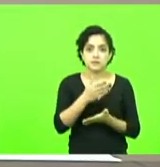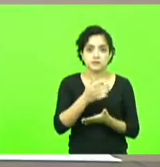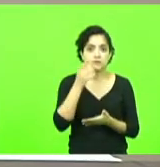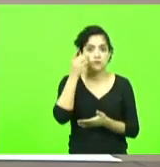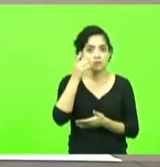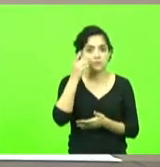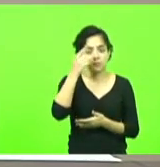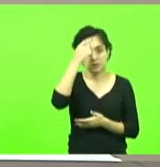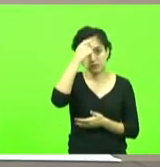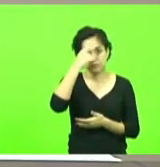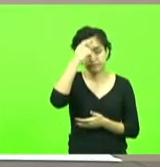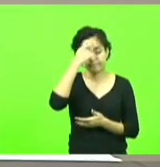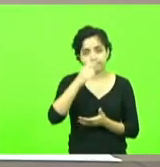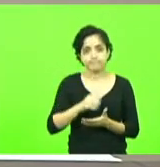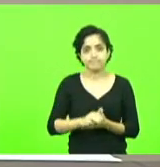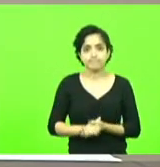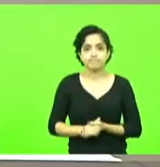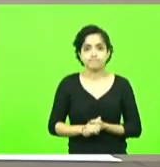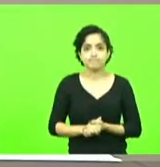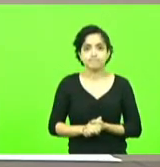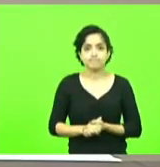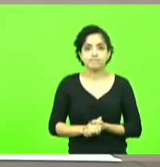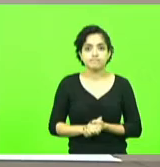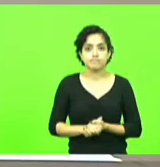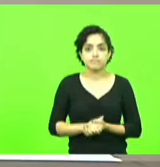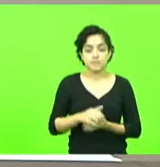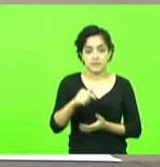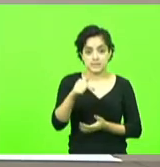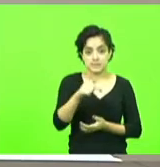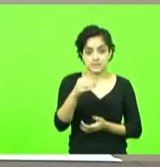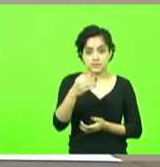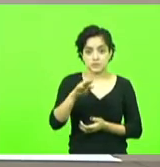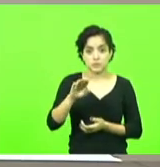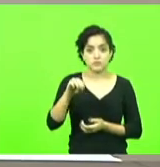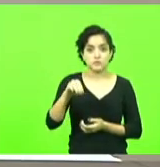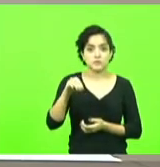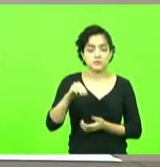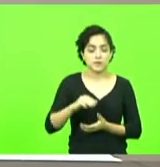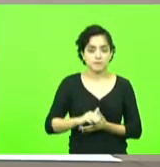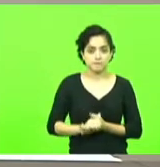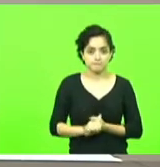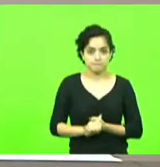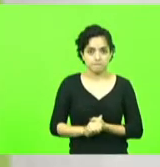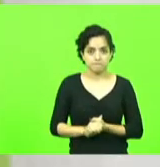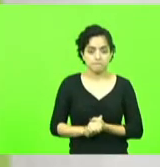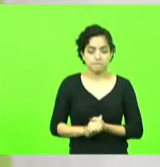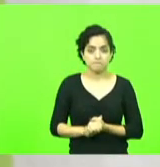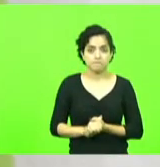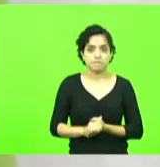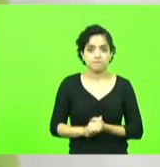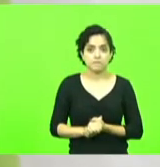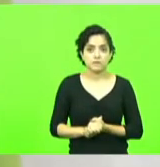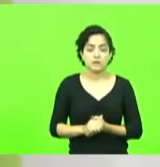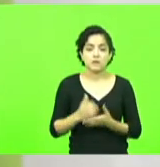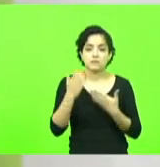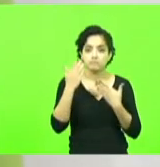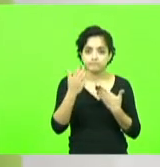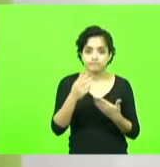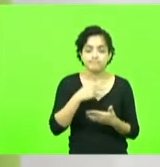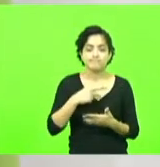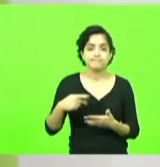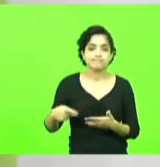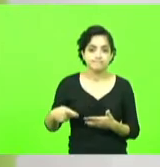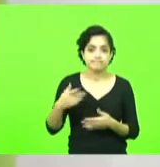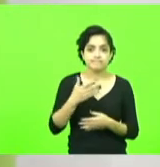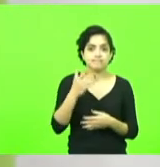Vossa Excelência terá 10 minutos aliás 7 minutos e 30 segundos deputado obrigado senhor presidente senhores